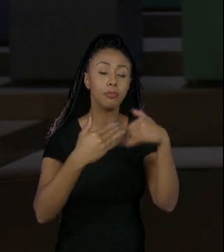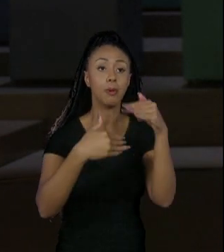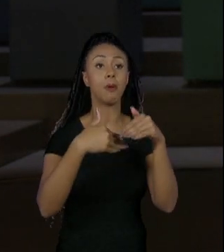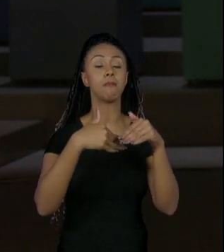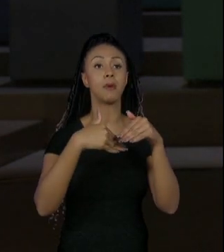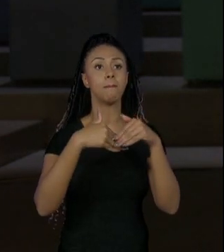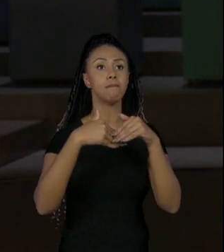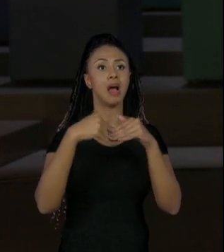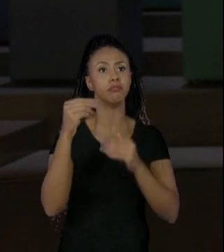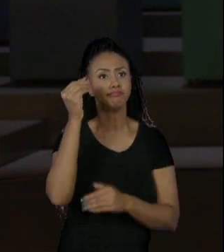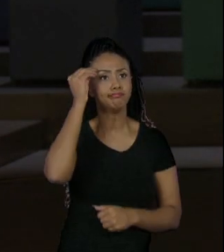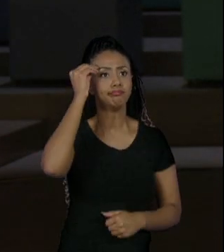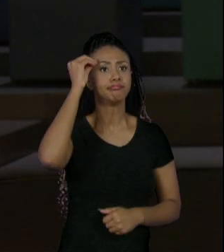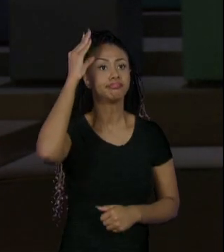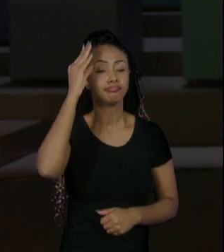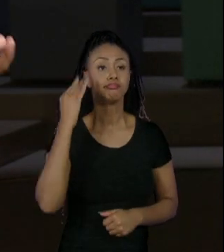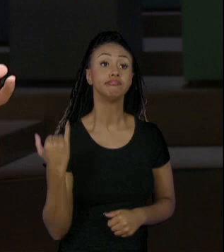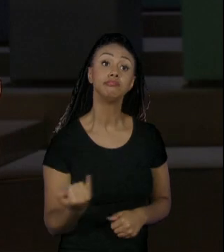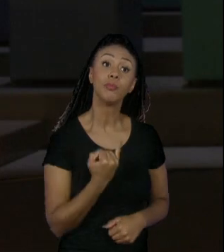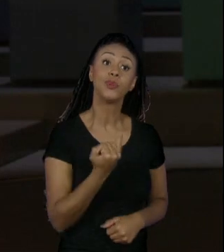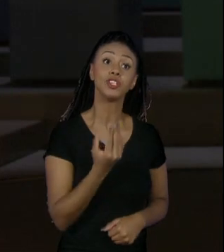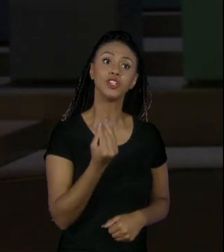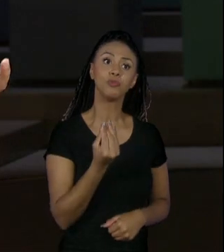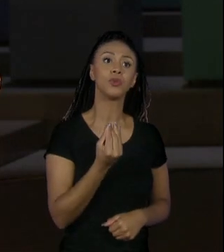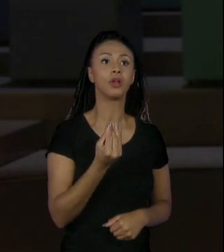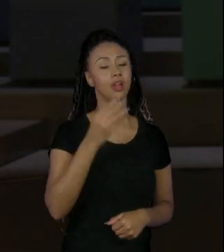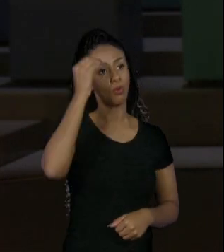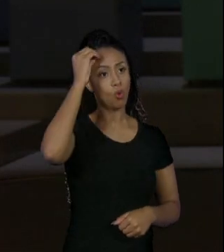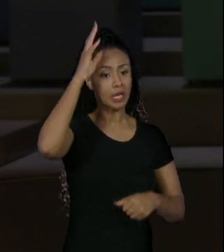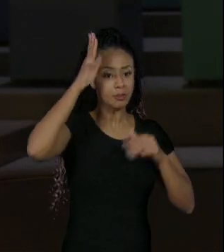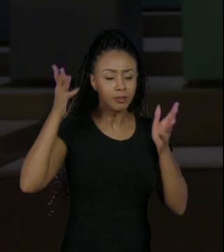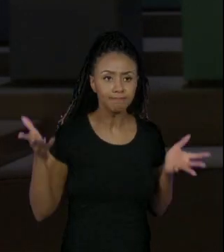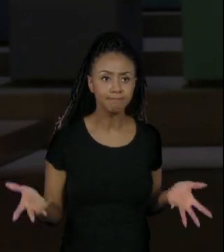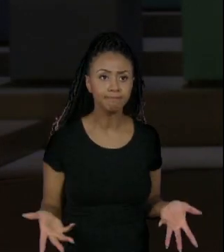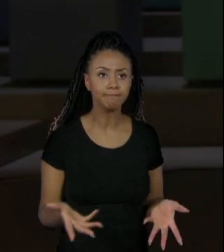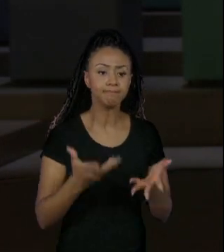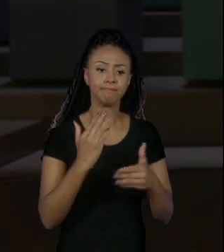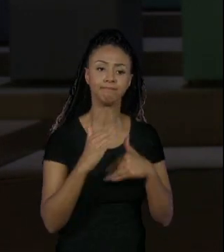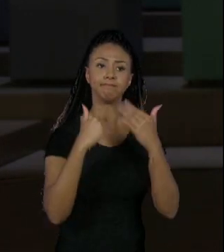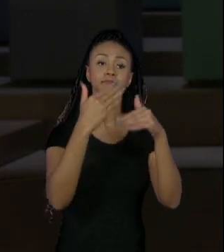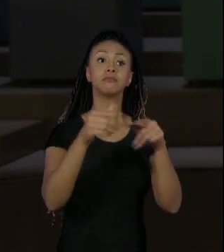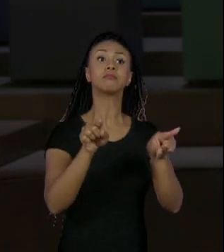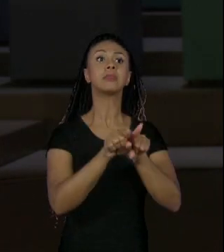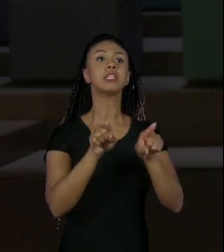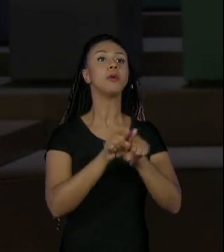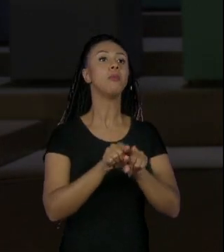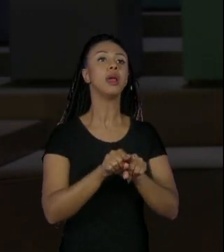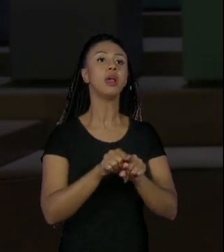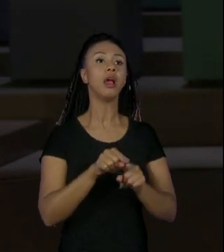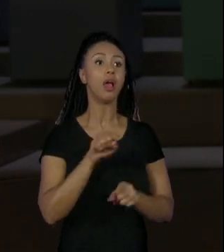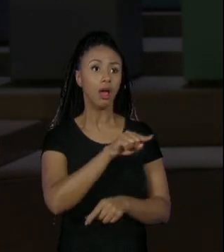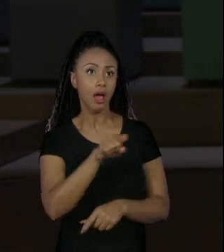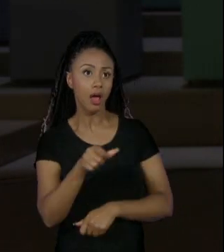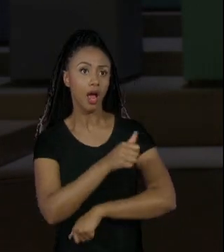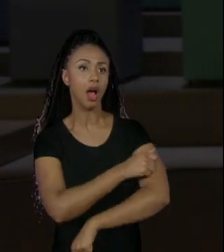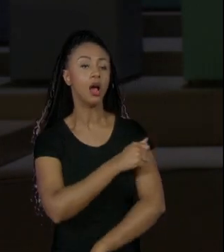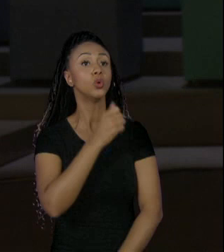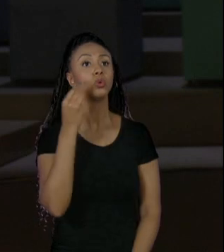engrandece o conhecimento e também dá a oportunidade de que eles consigam